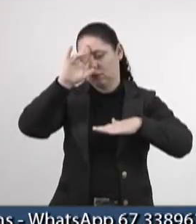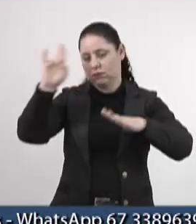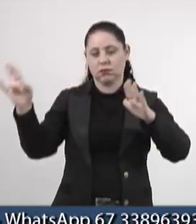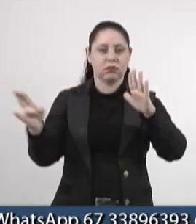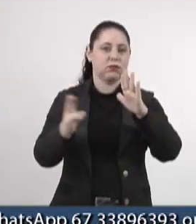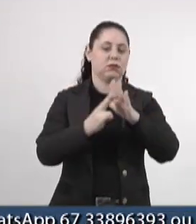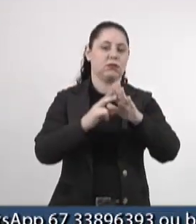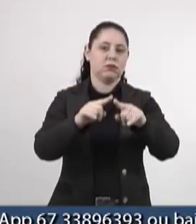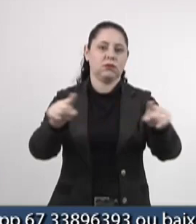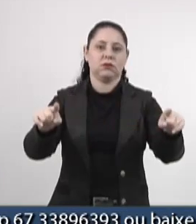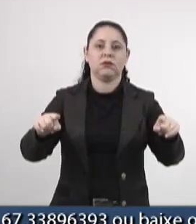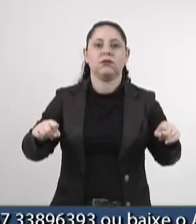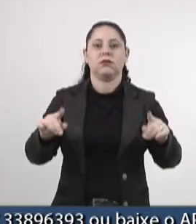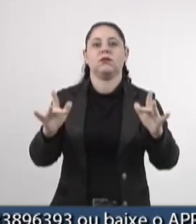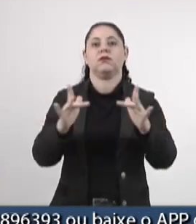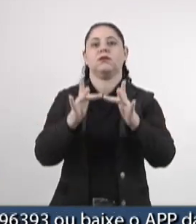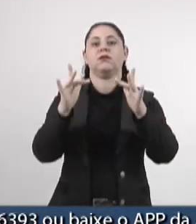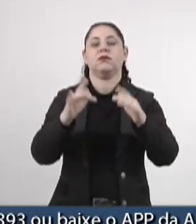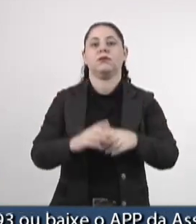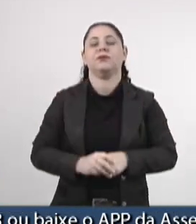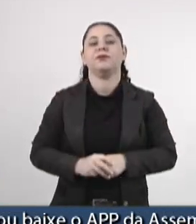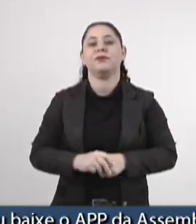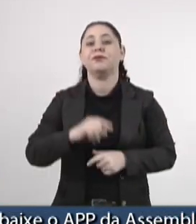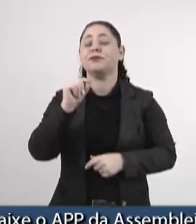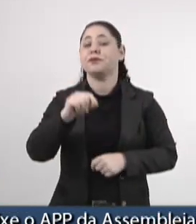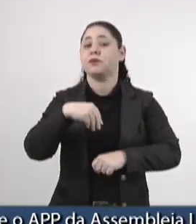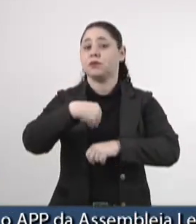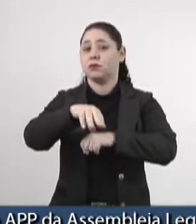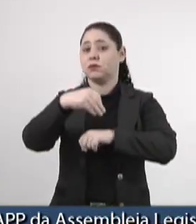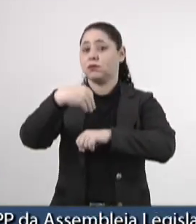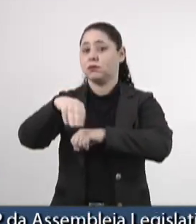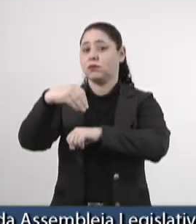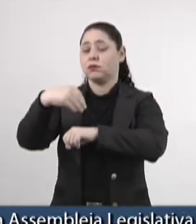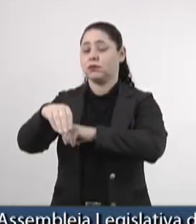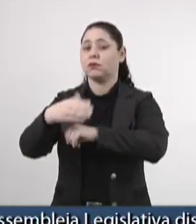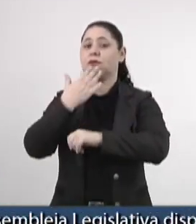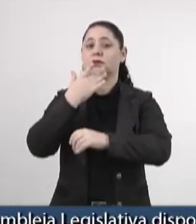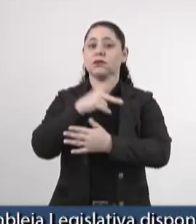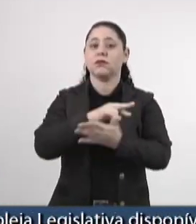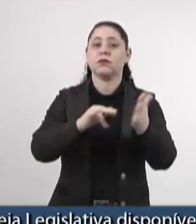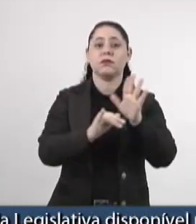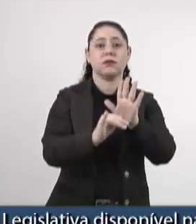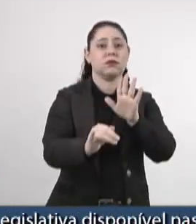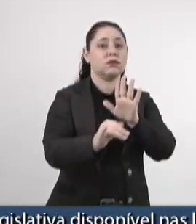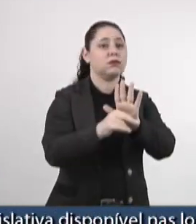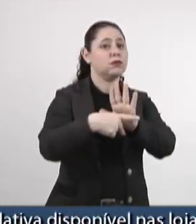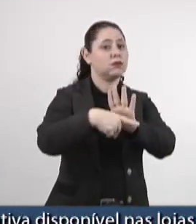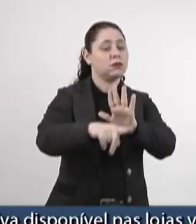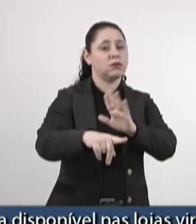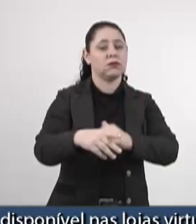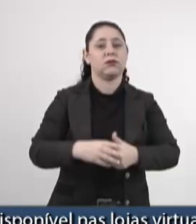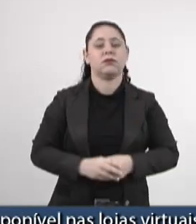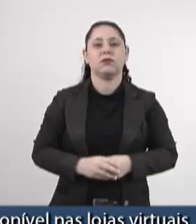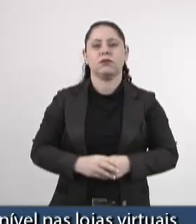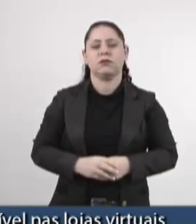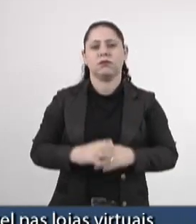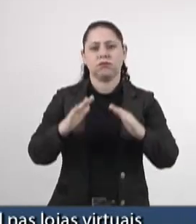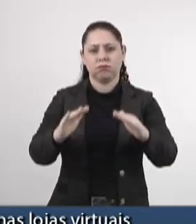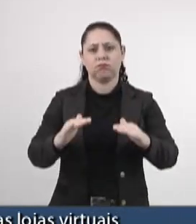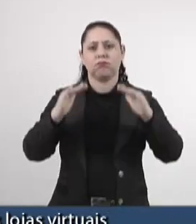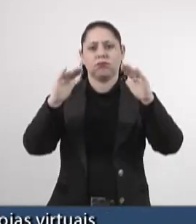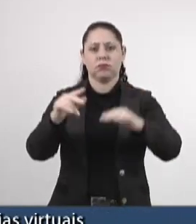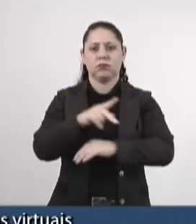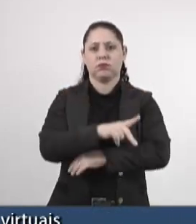regimental, após ouvir o colêndulo plinário, para que seja encaminhado expediente de requerimento de informações ao ilustríssimo senhor